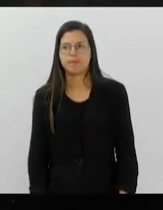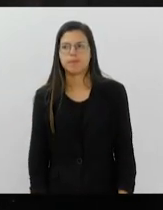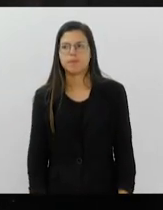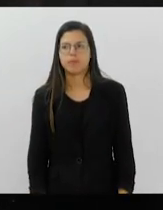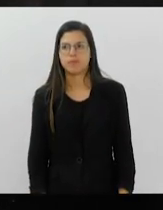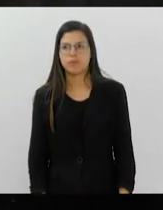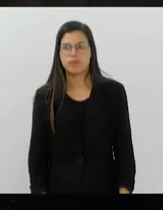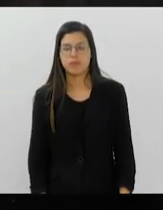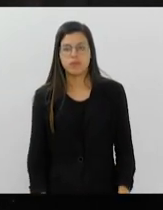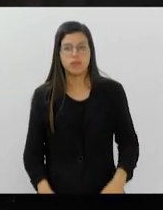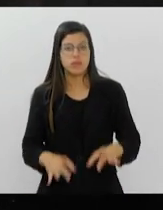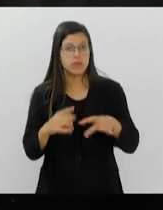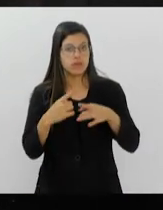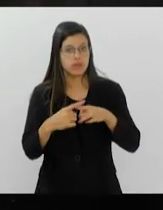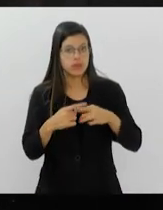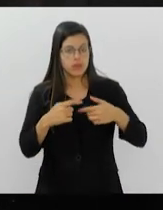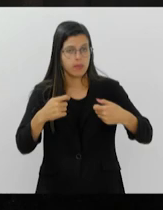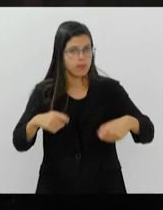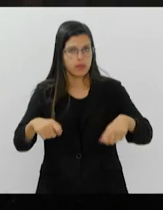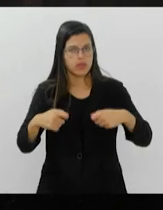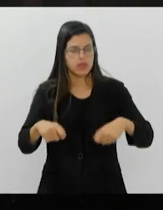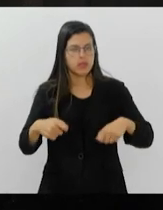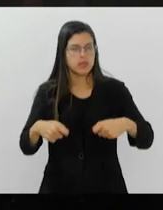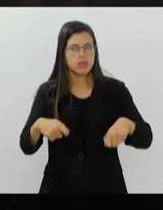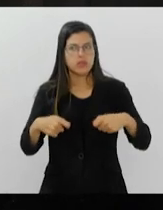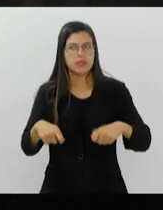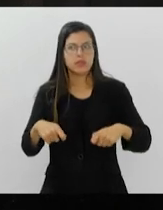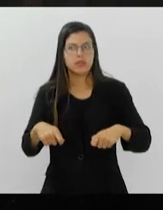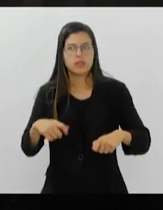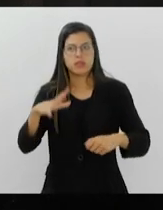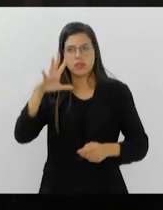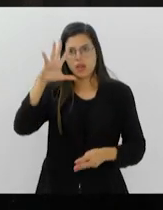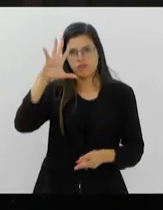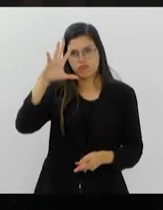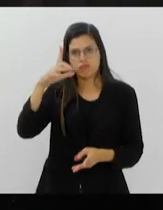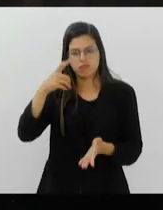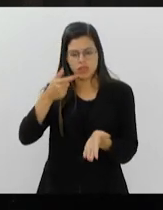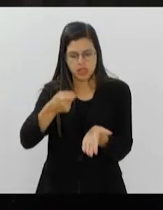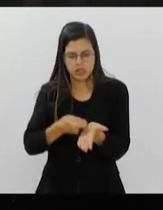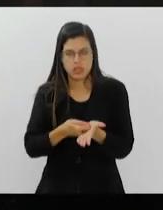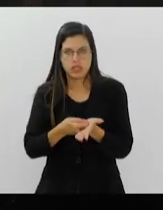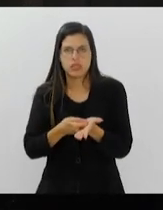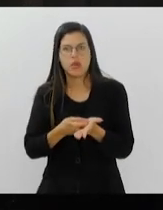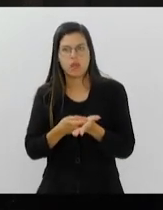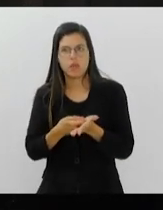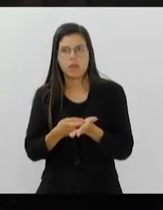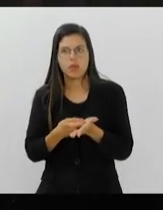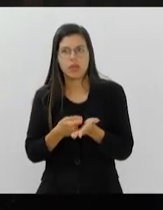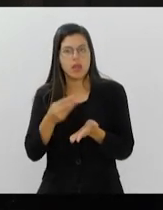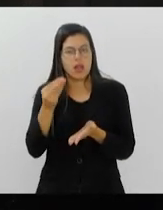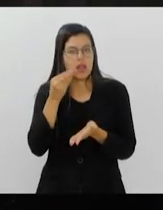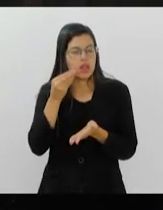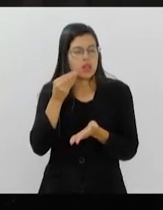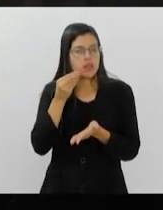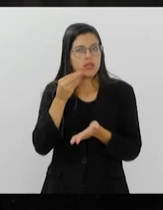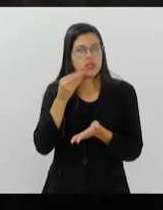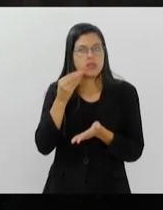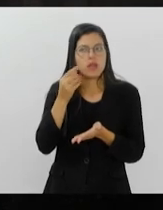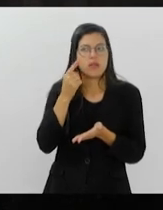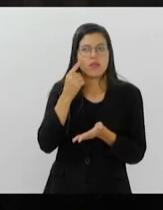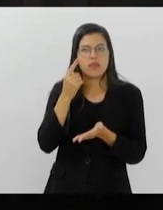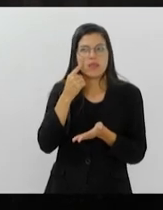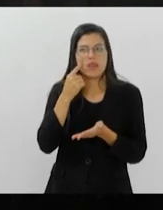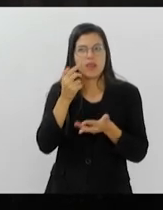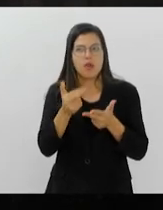Porque é preciso de toda decisão que acontece a gente tentar ver se algo